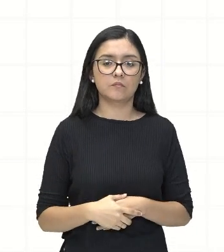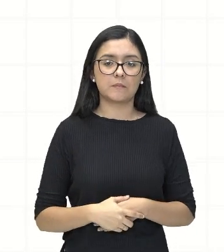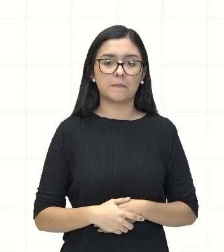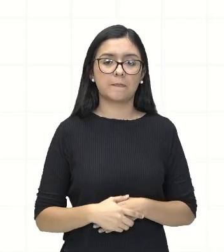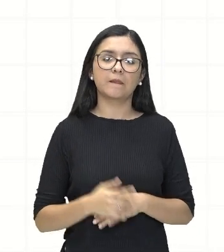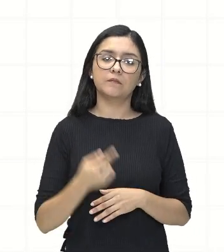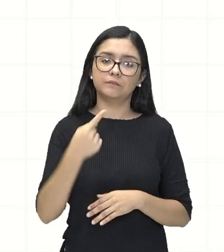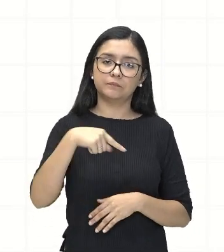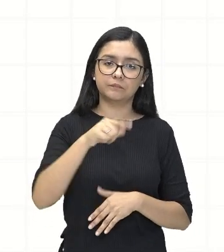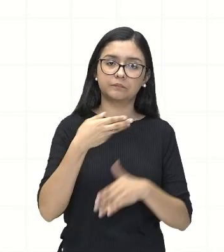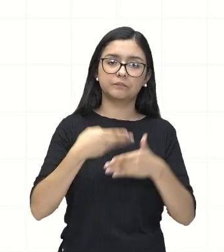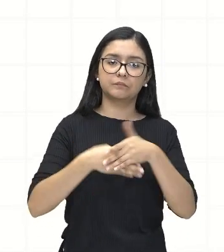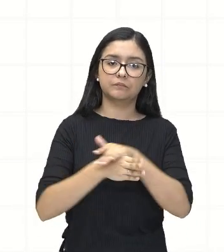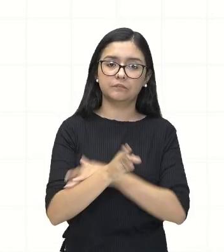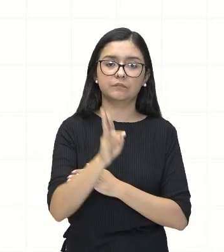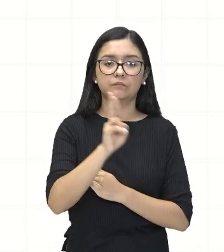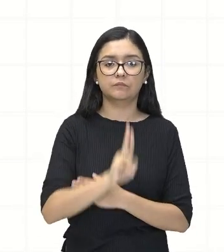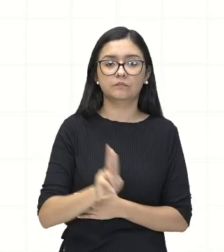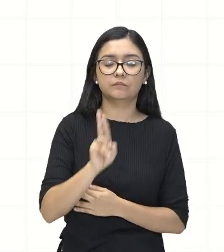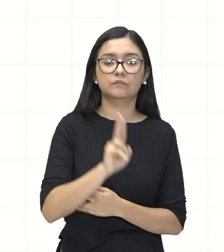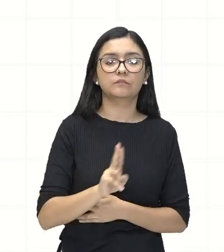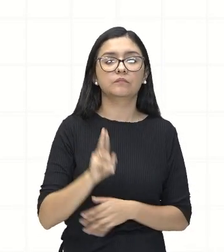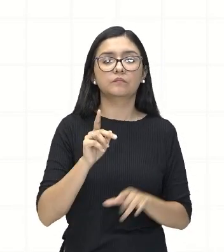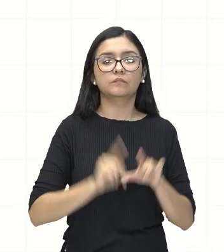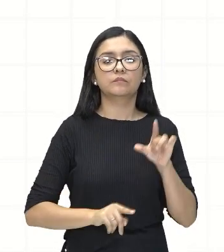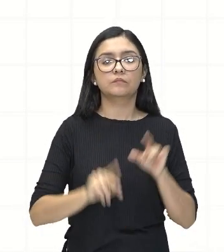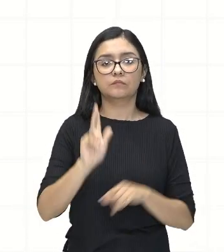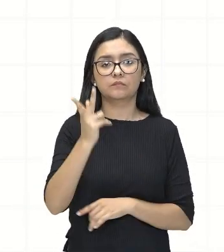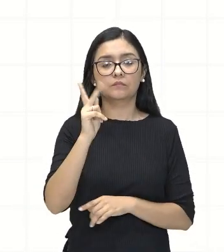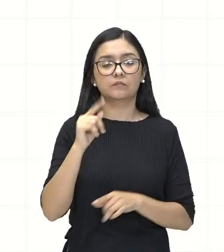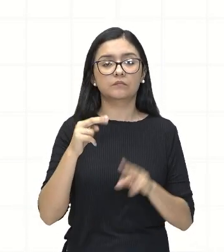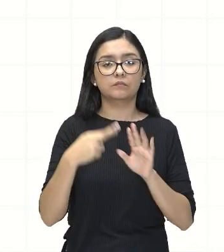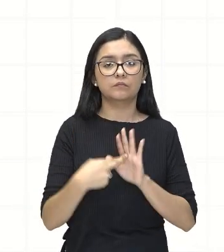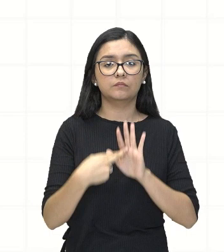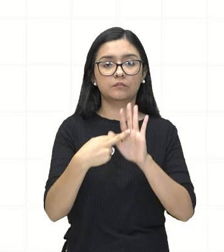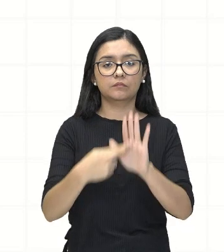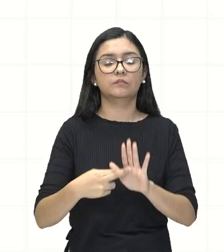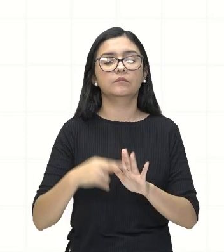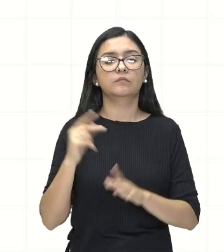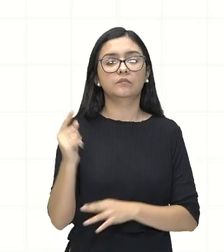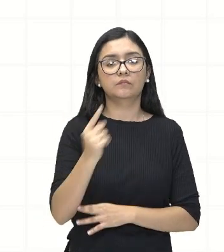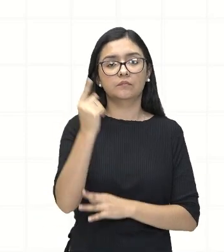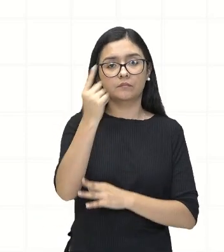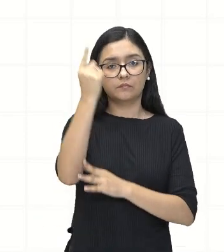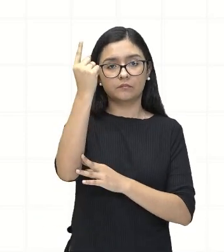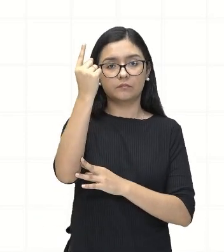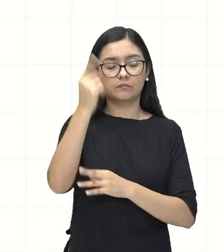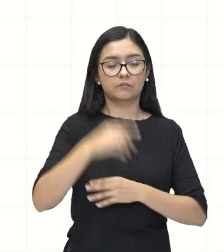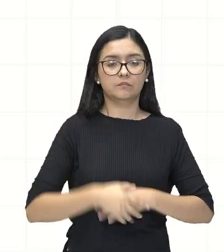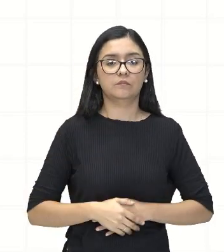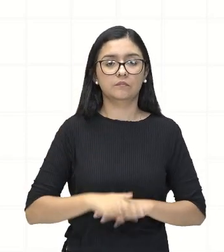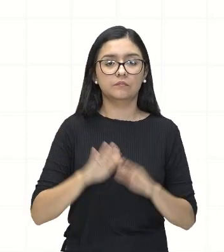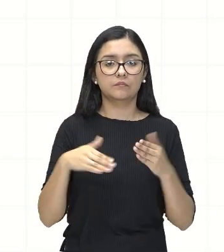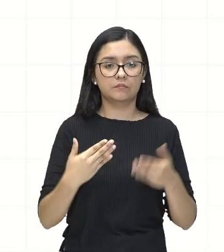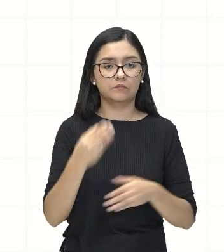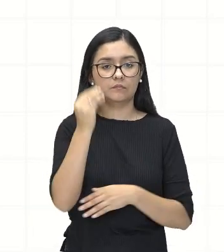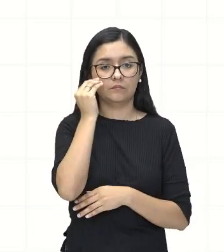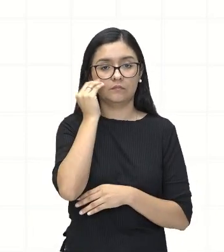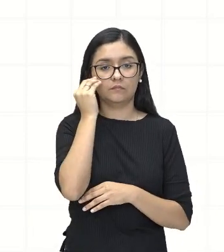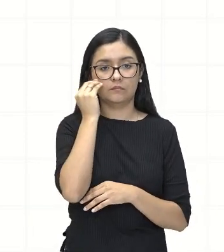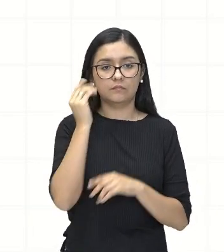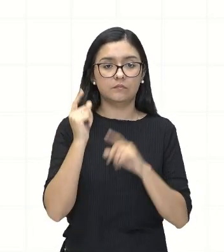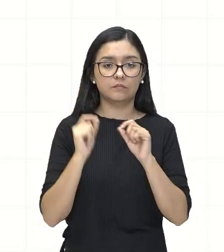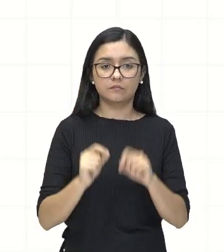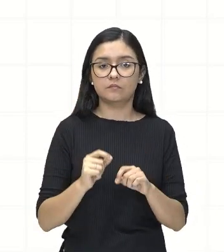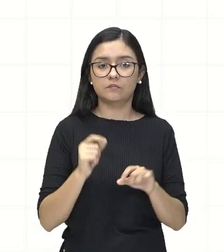habituando a usar o H para representar a altura. Nós já veremos aqui, ó. Porque